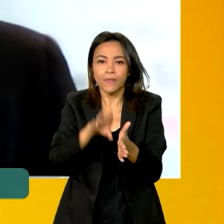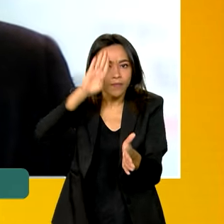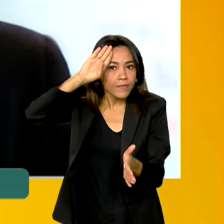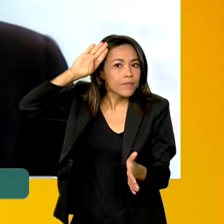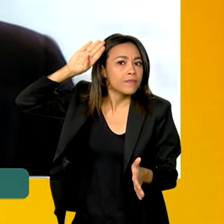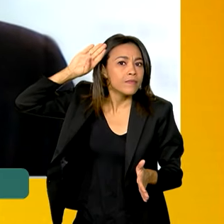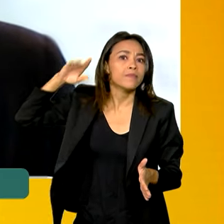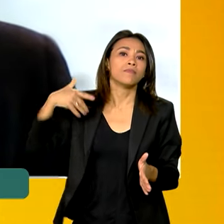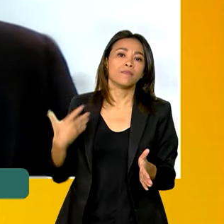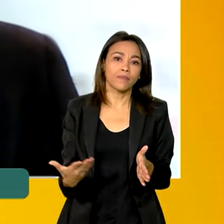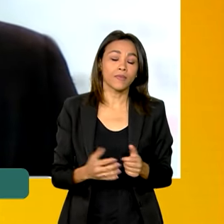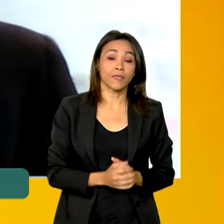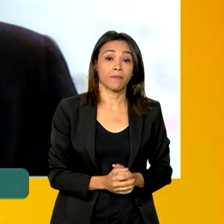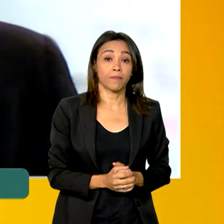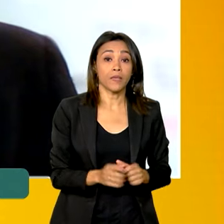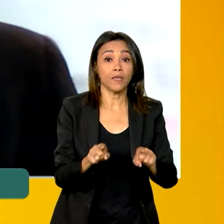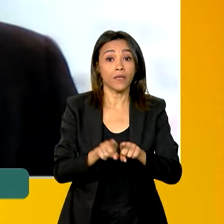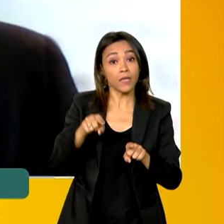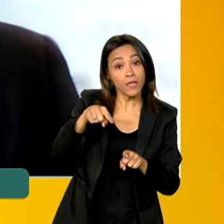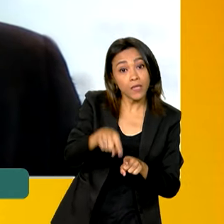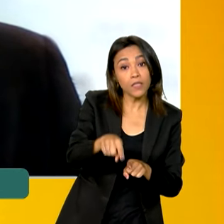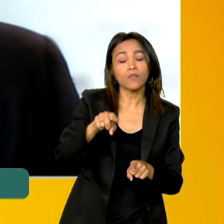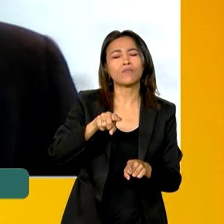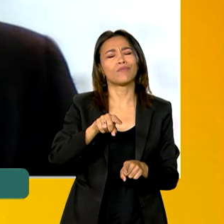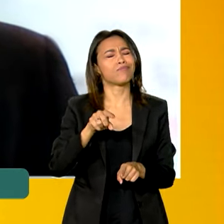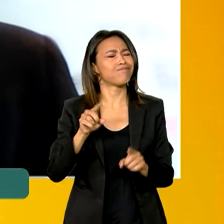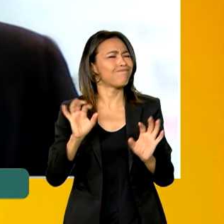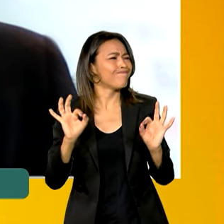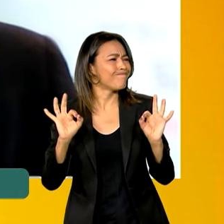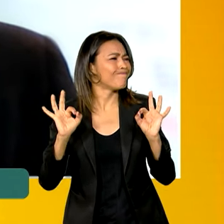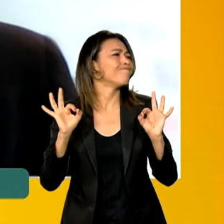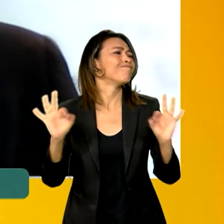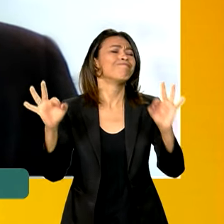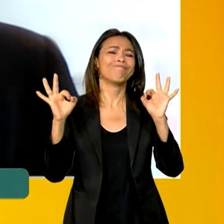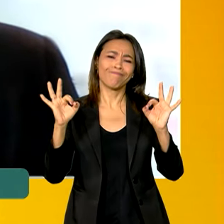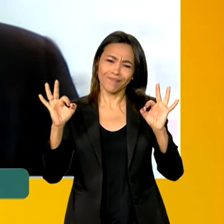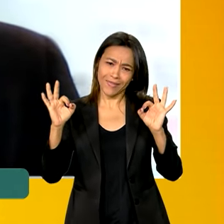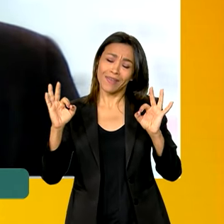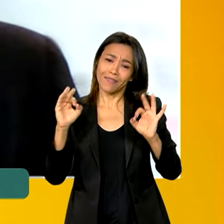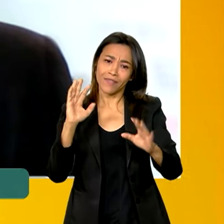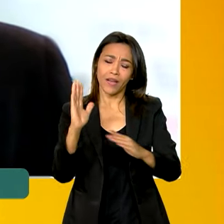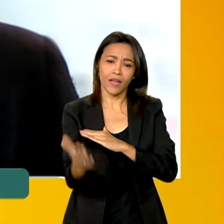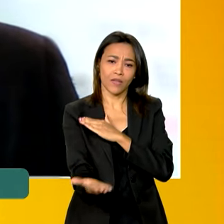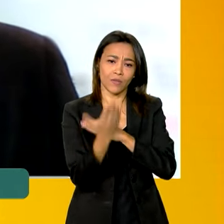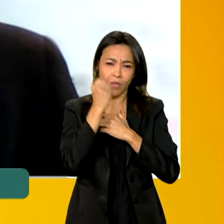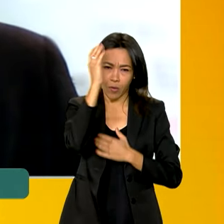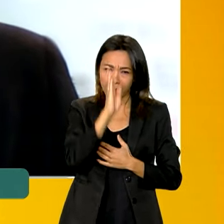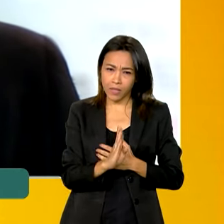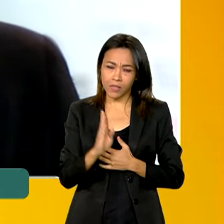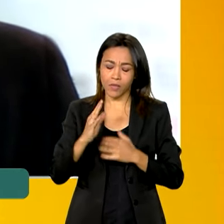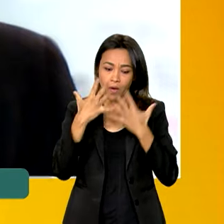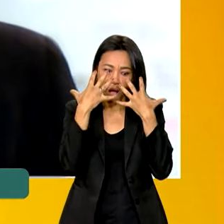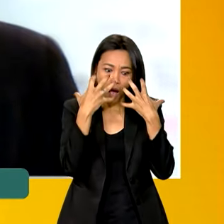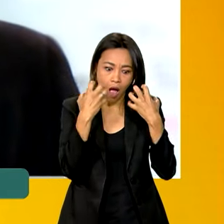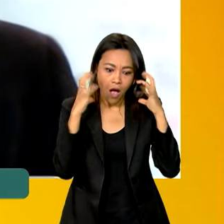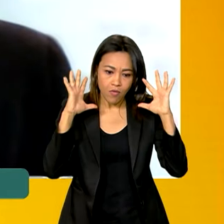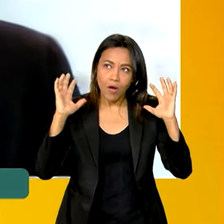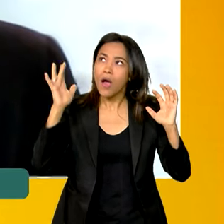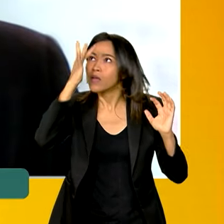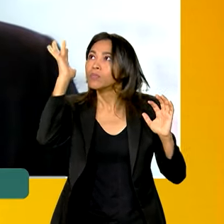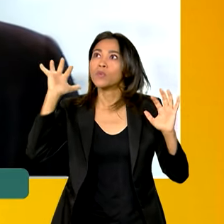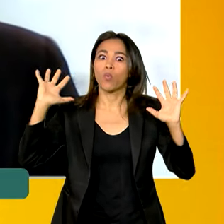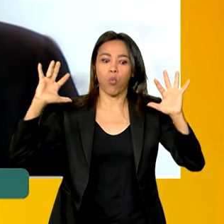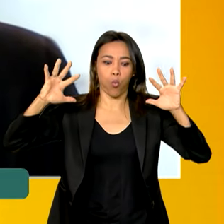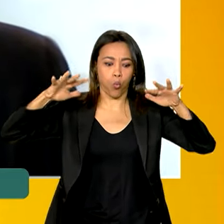situações, e que isso, certamente, vai tornar o Brasil um lugar mais atrativo e, certamente, vários